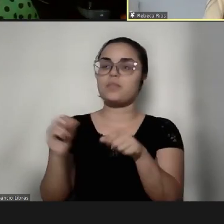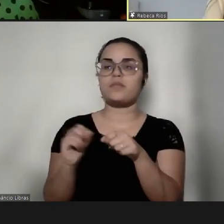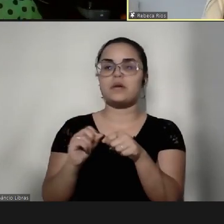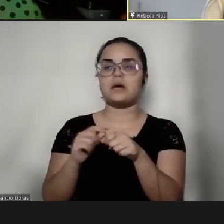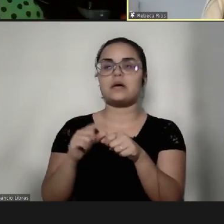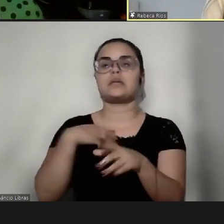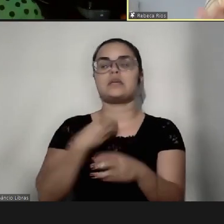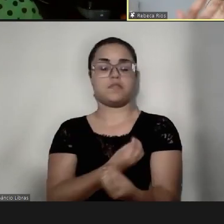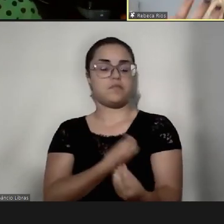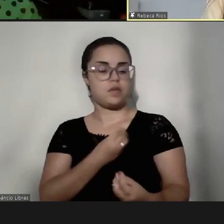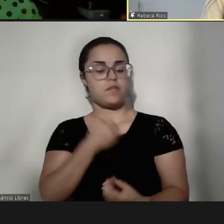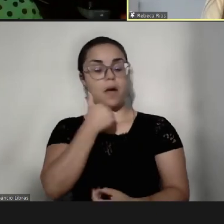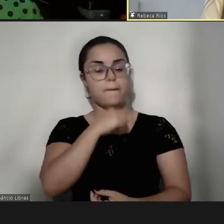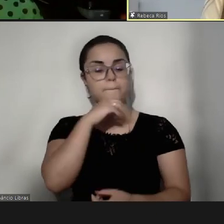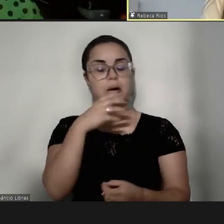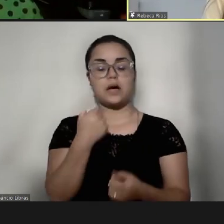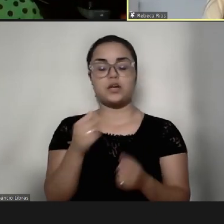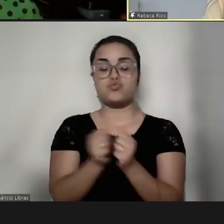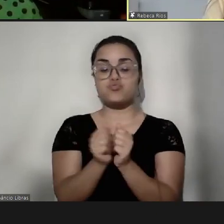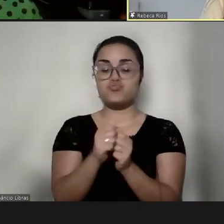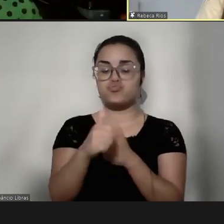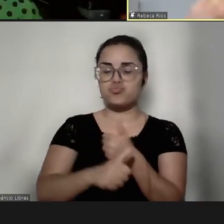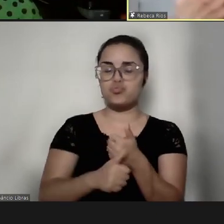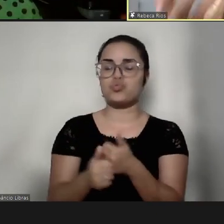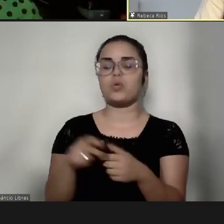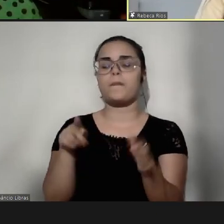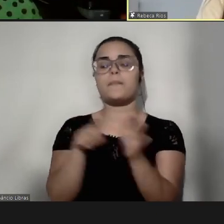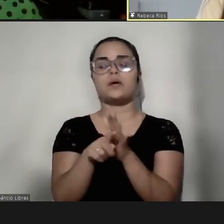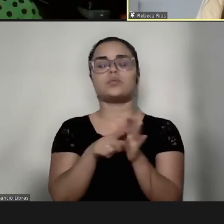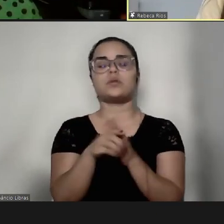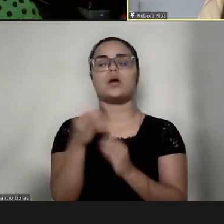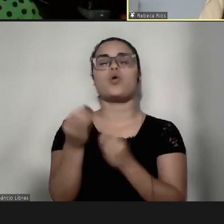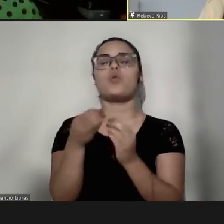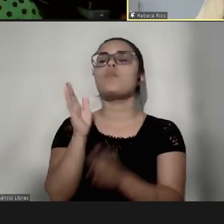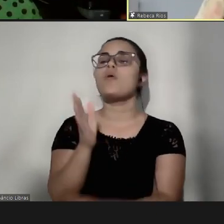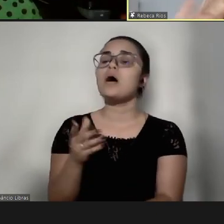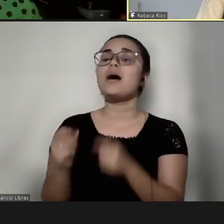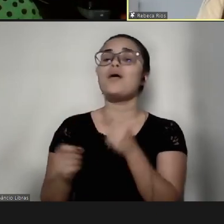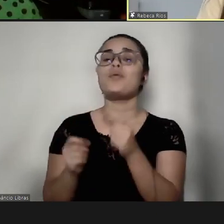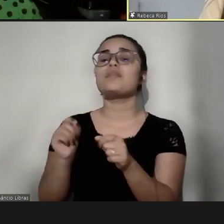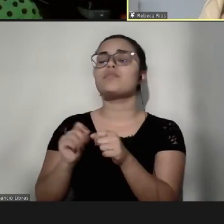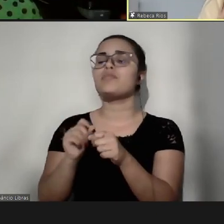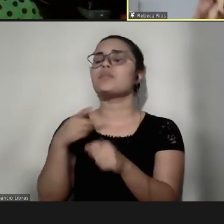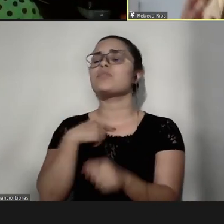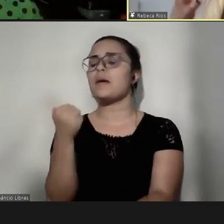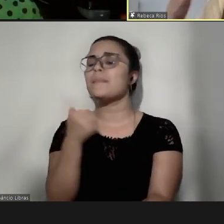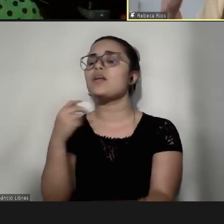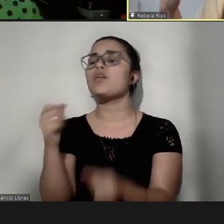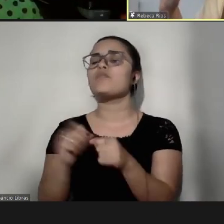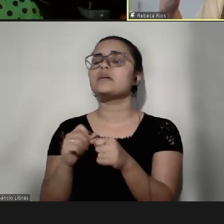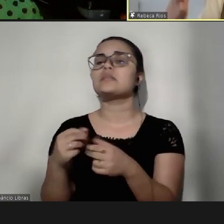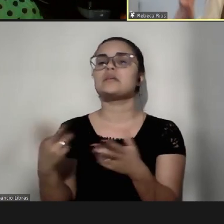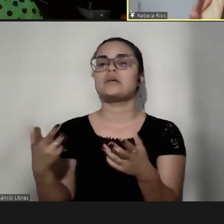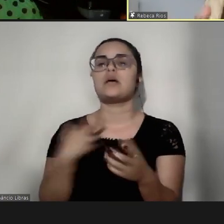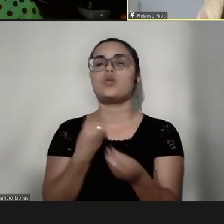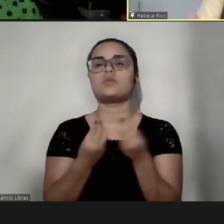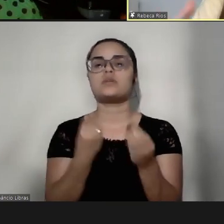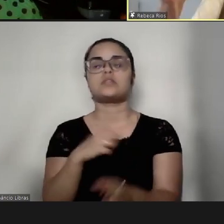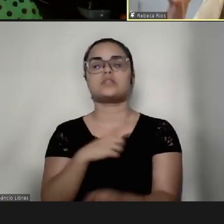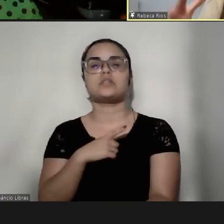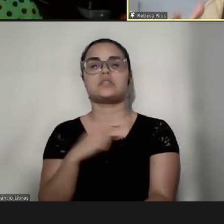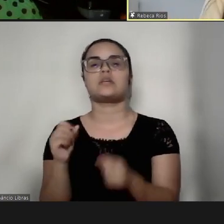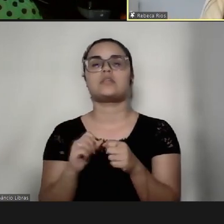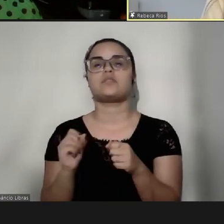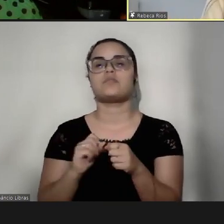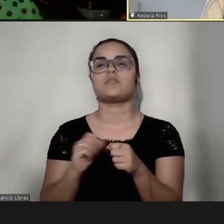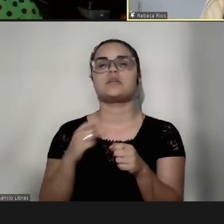pais, que isso para mim era muito importante, perguntar, perguntar o que que é, o que que você faz, o que é melhor, é como se a gente quisesse saber uma cartilha,